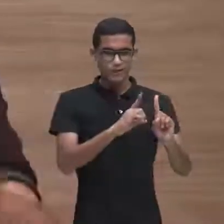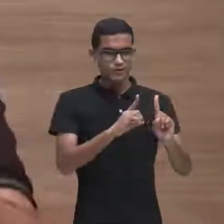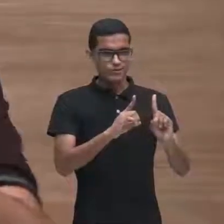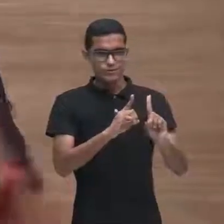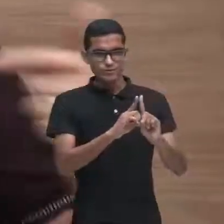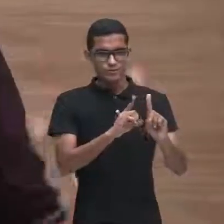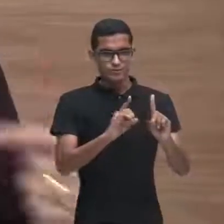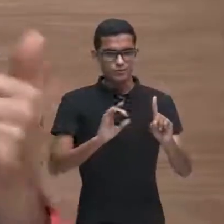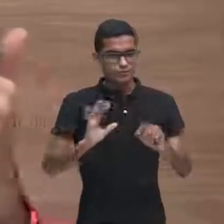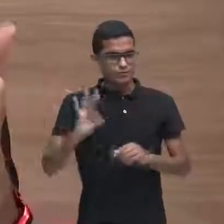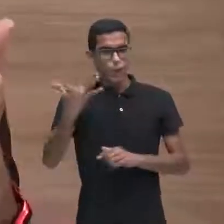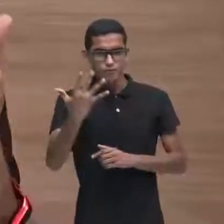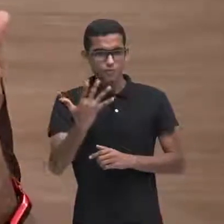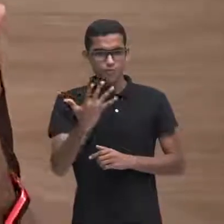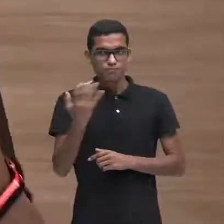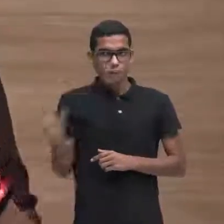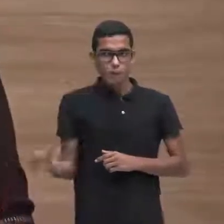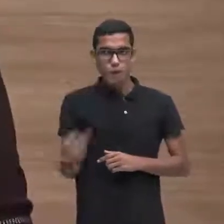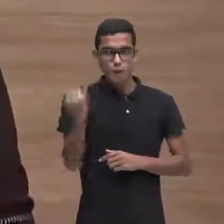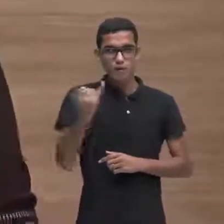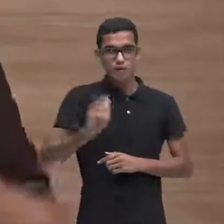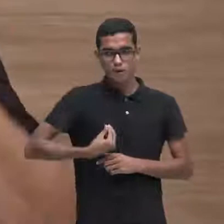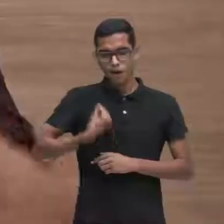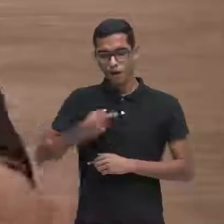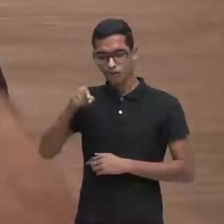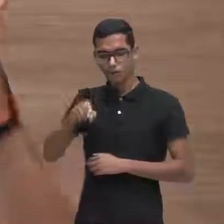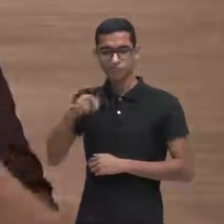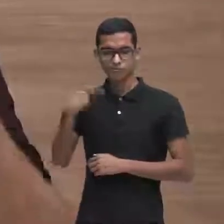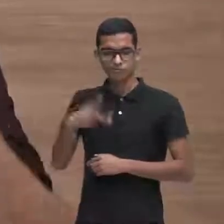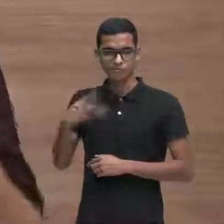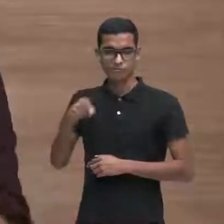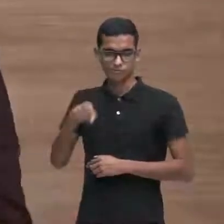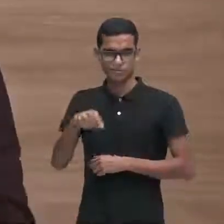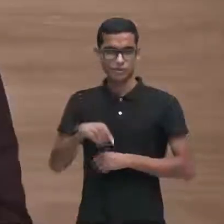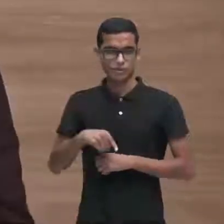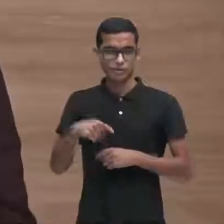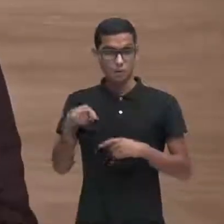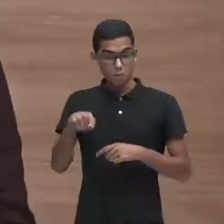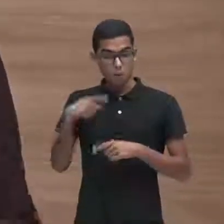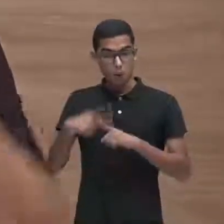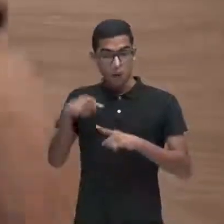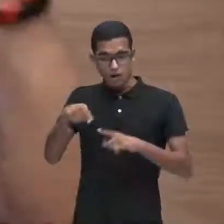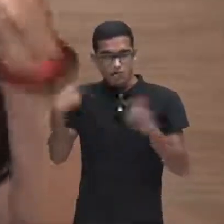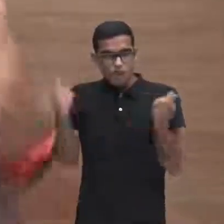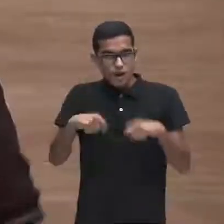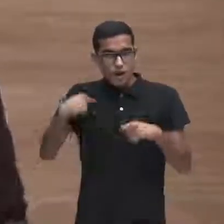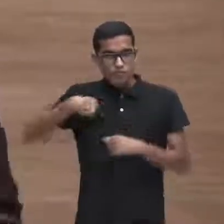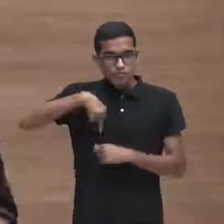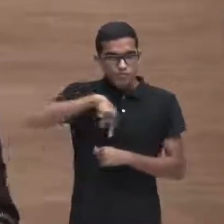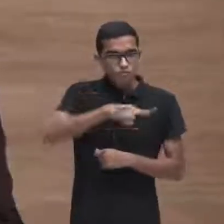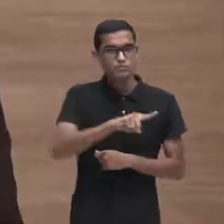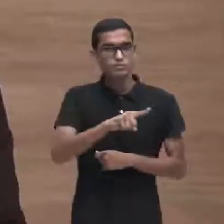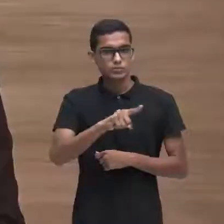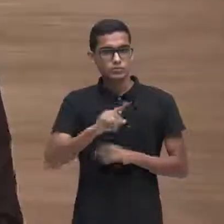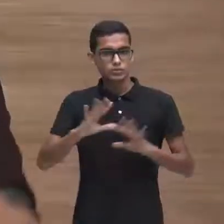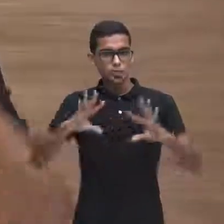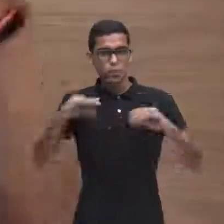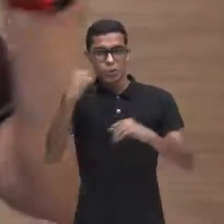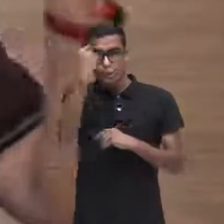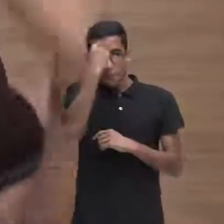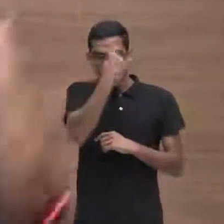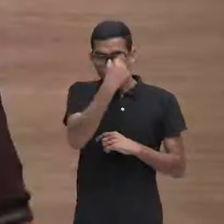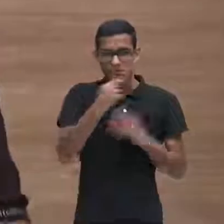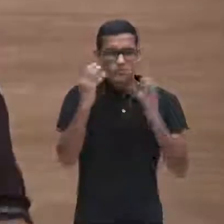suplícios da vida dele por quê? porque ele precisava ir com todas aquelas espinhas ele